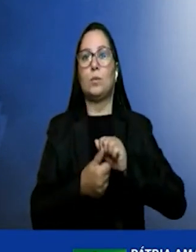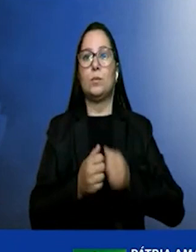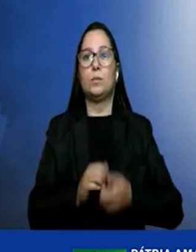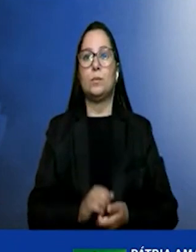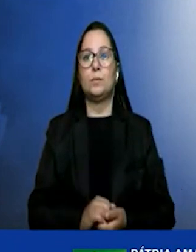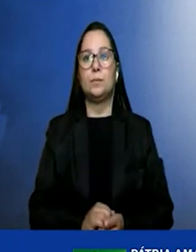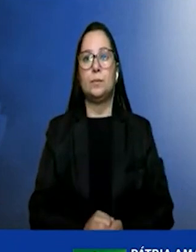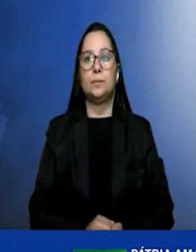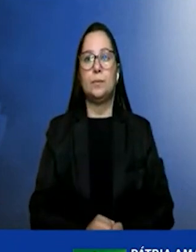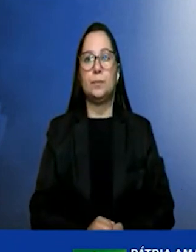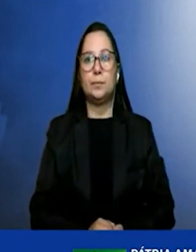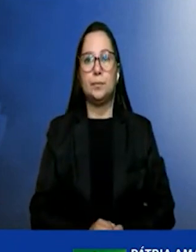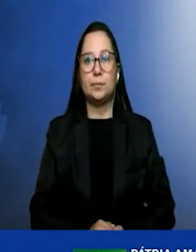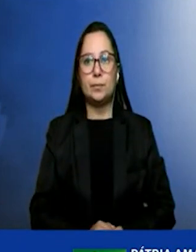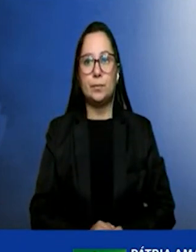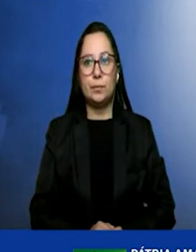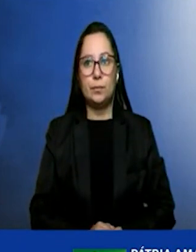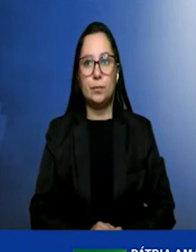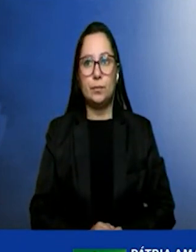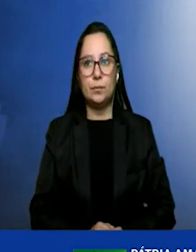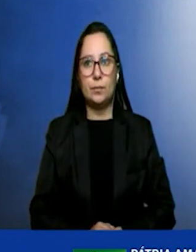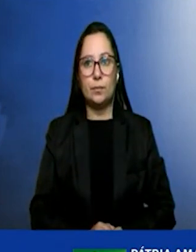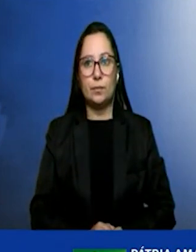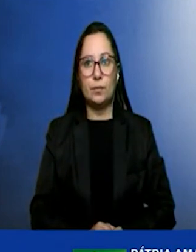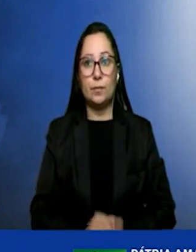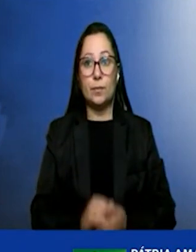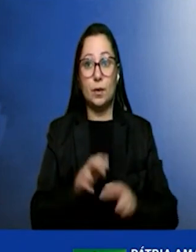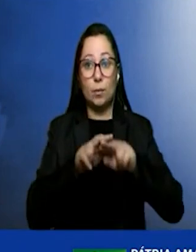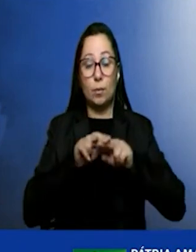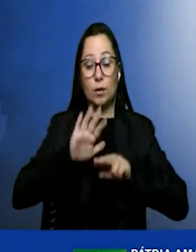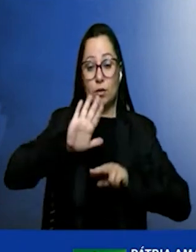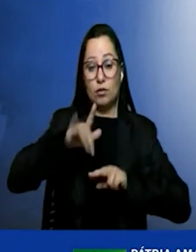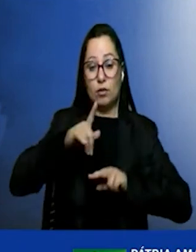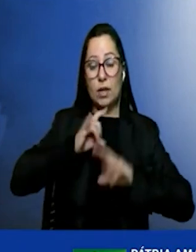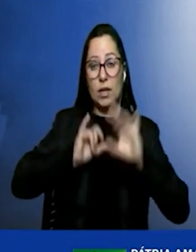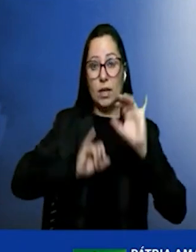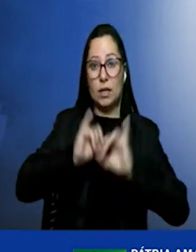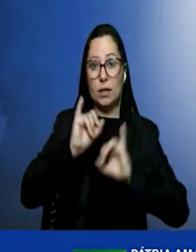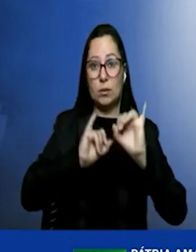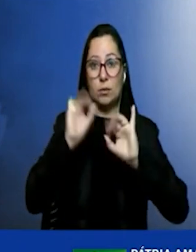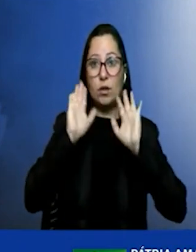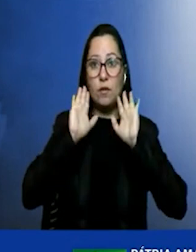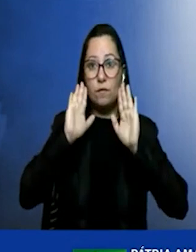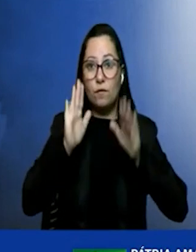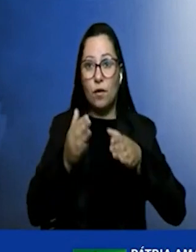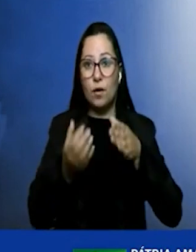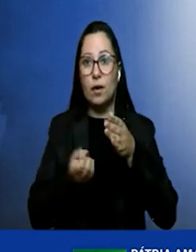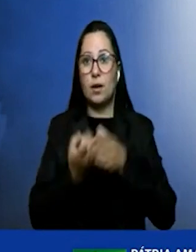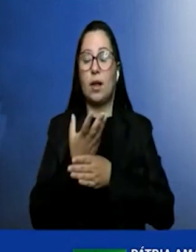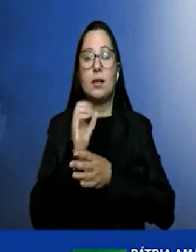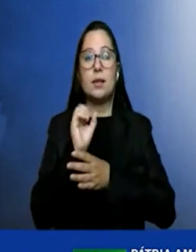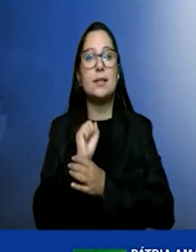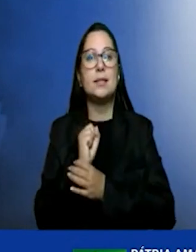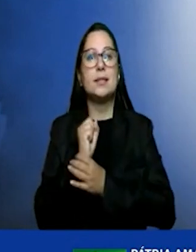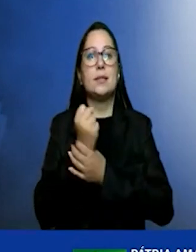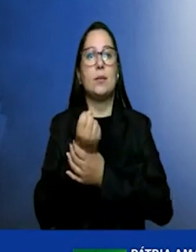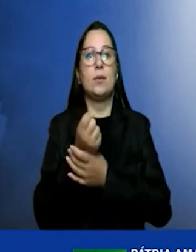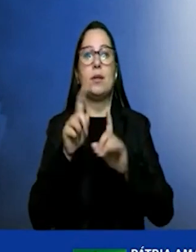E por essa razão já possui indústria desenvolvida, segura e capacitação